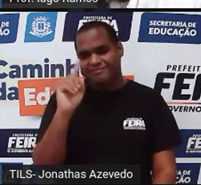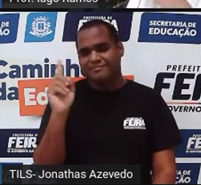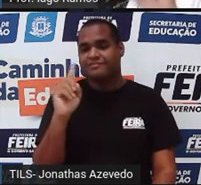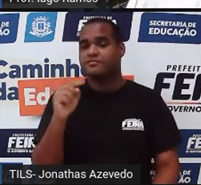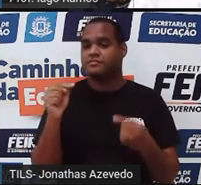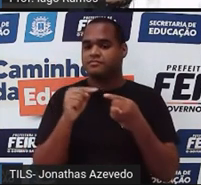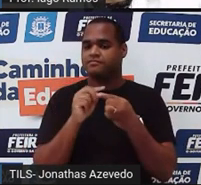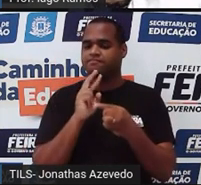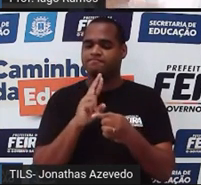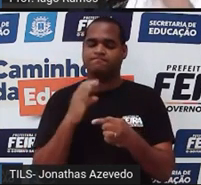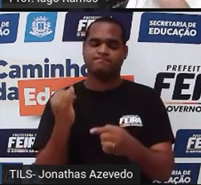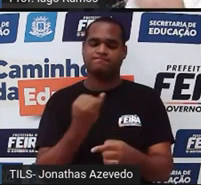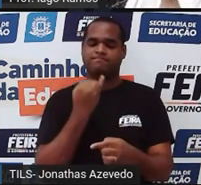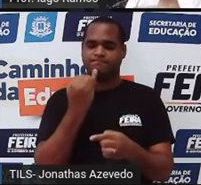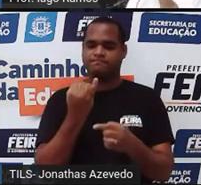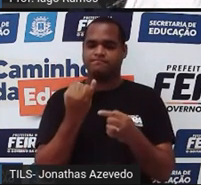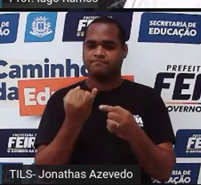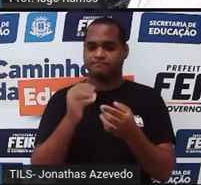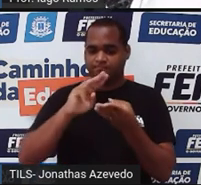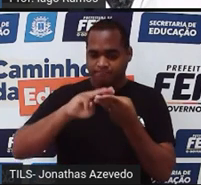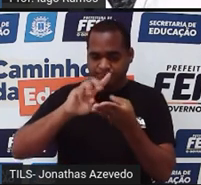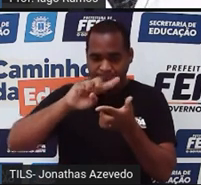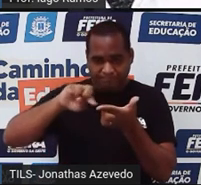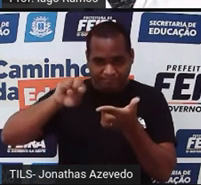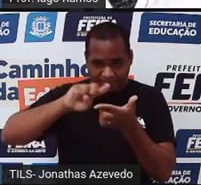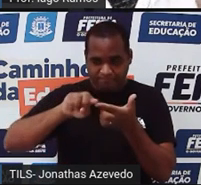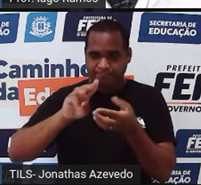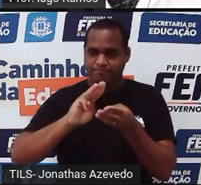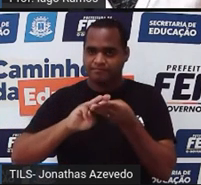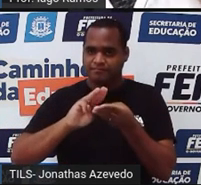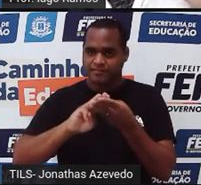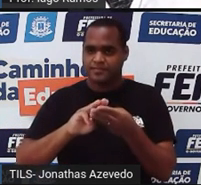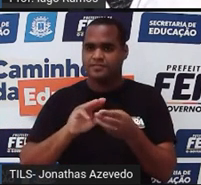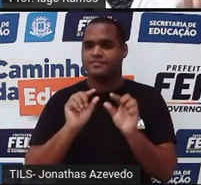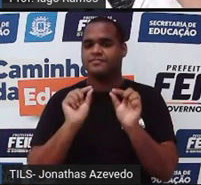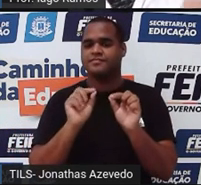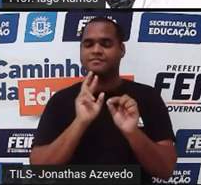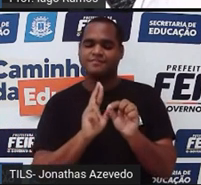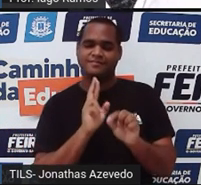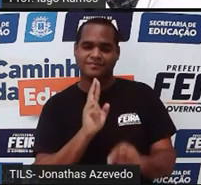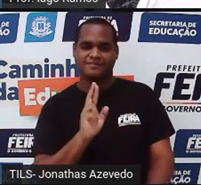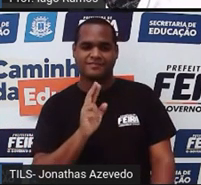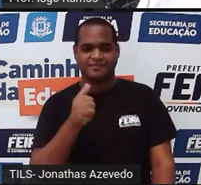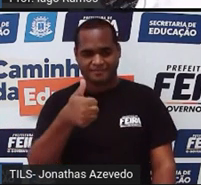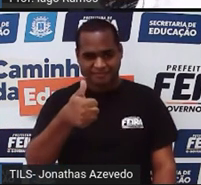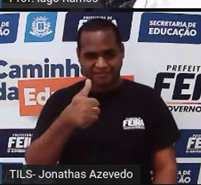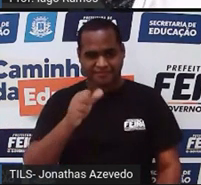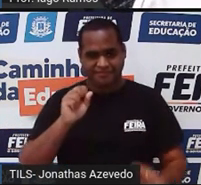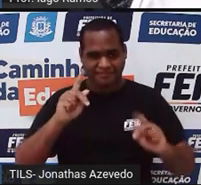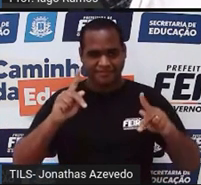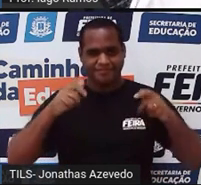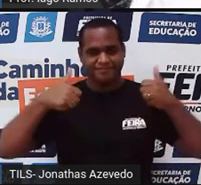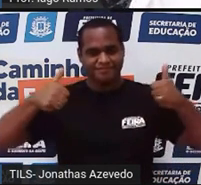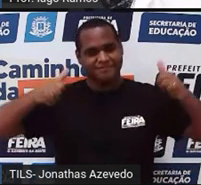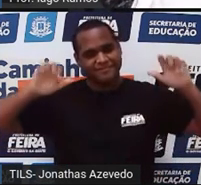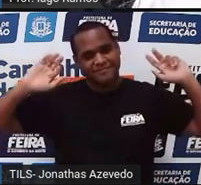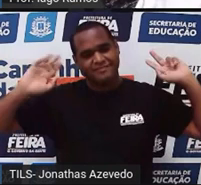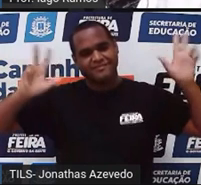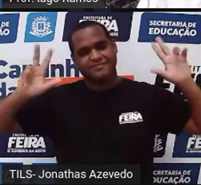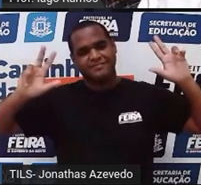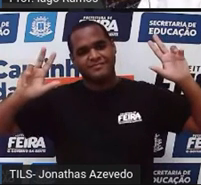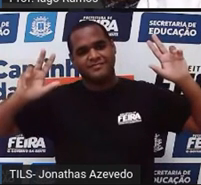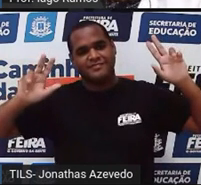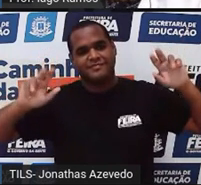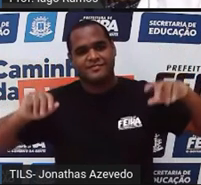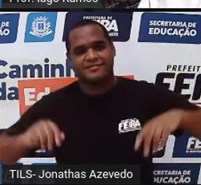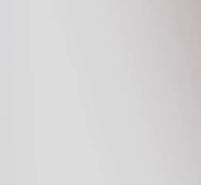recado de sempre. Matemática não é problema, matemática é solução. Tá bom? É isso aí. Valeu. Bye, bye.